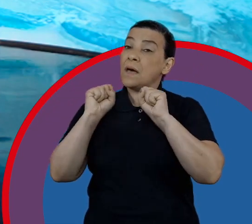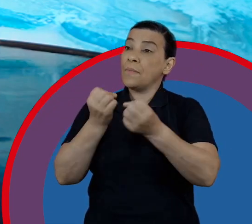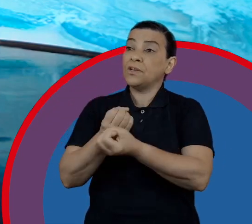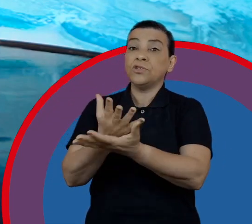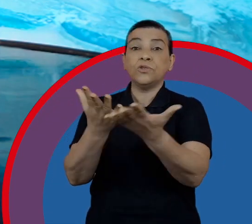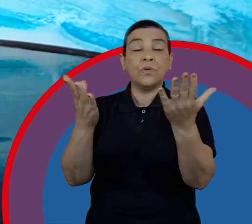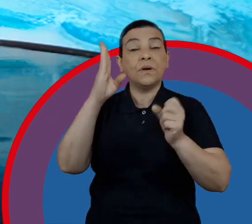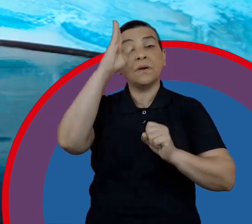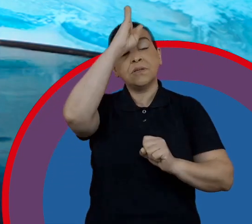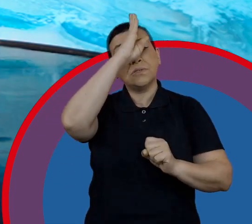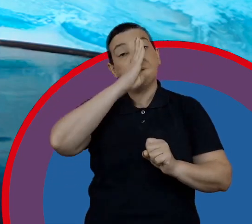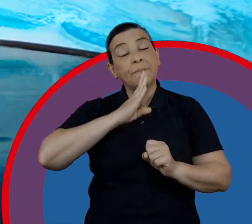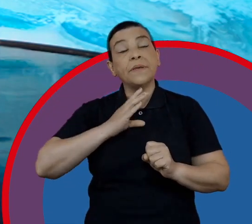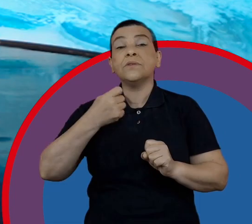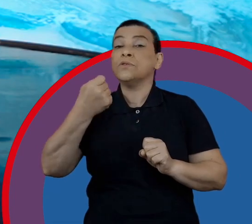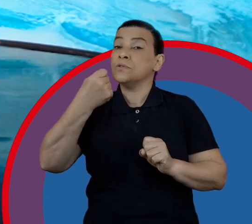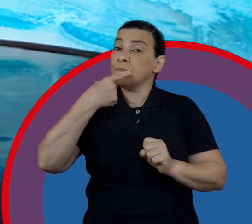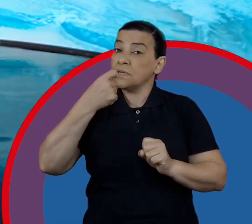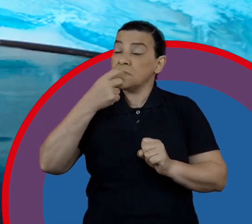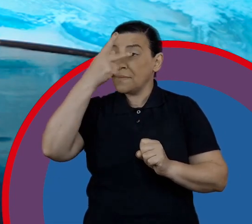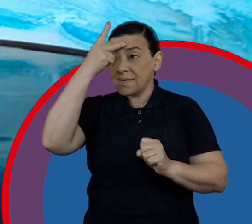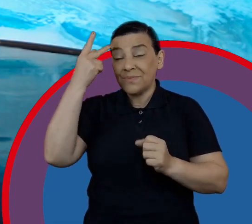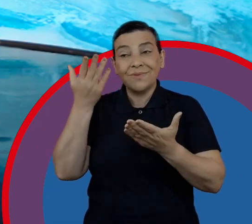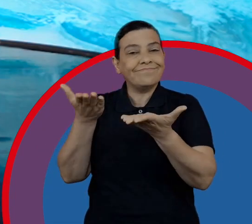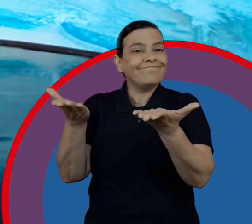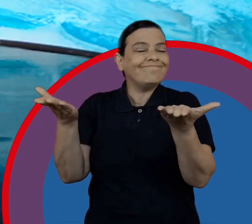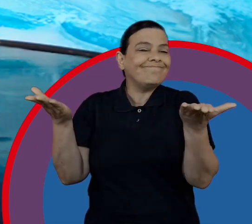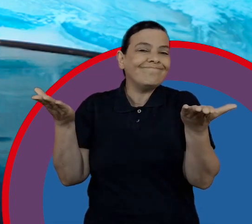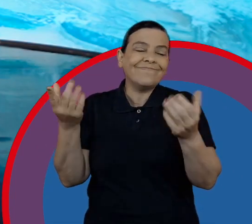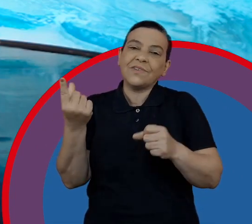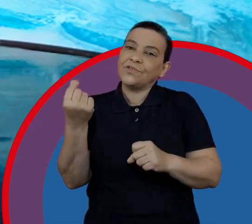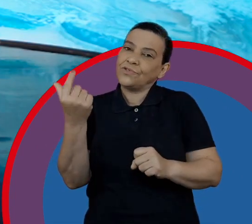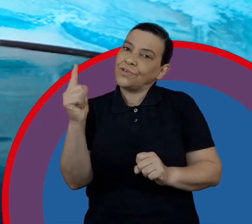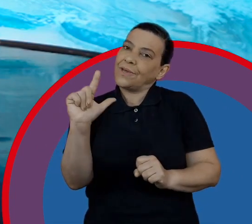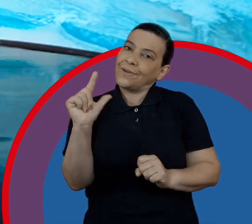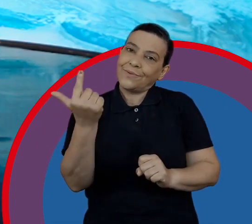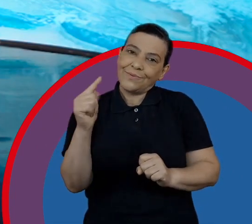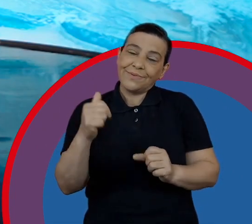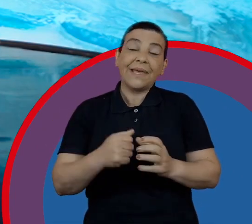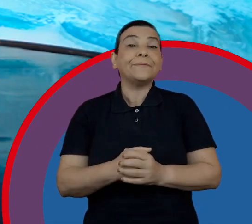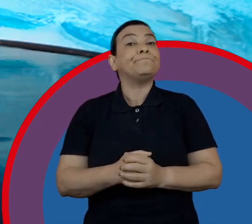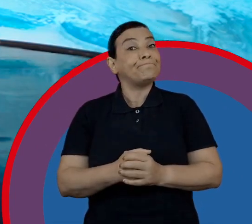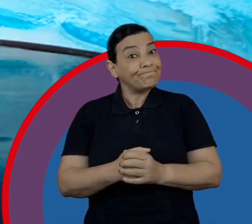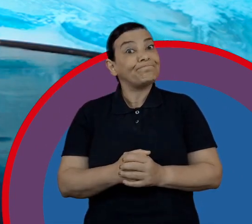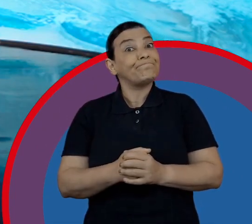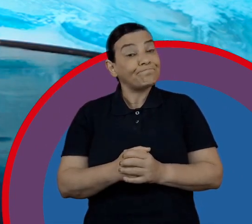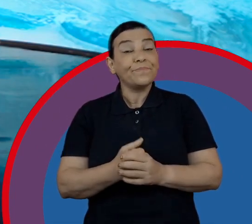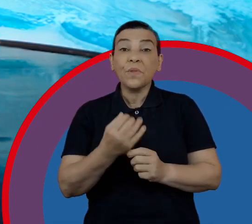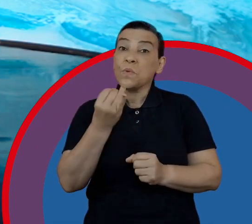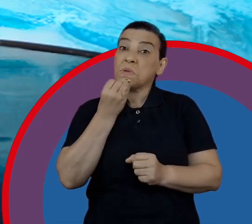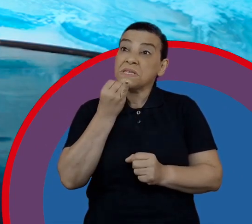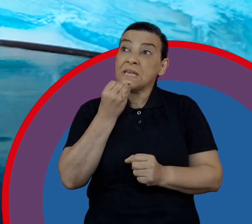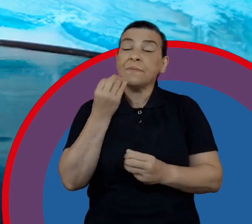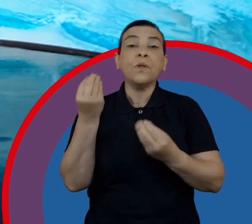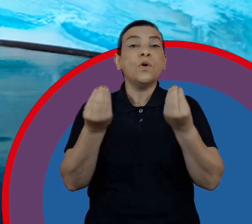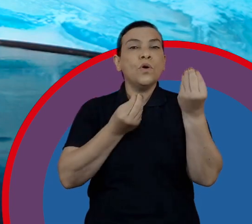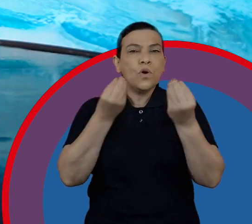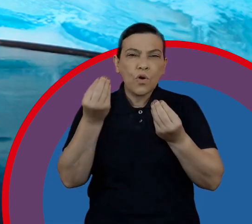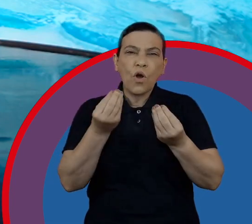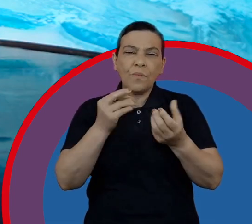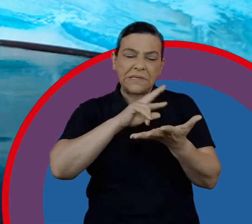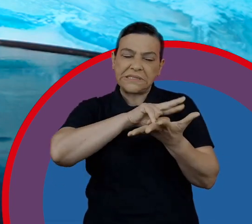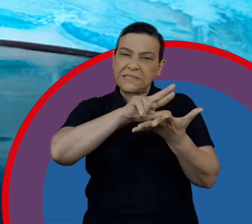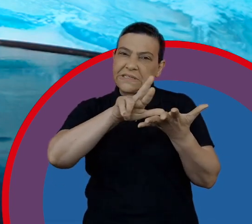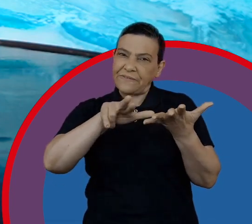que pode doar gratuitamente esses medicamentos para as pessoas que não têm condições de pagar por eles. Então, esse é um